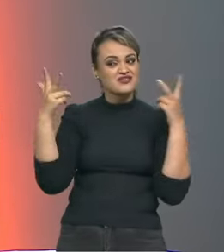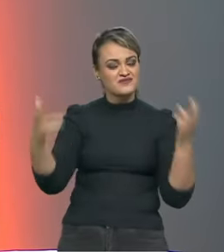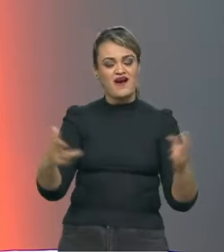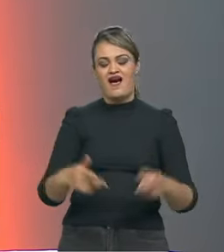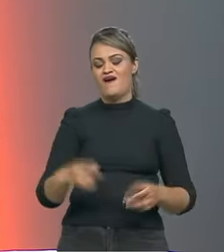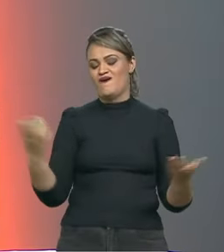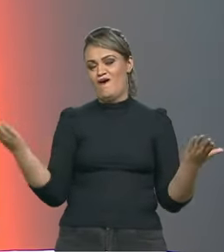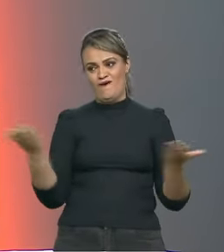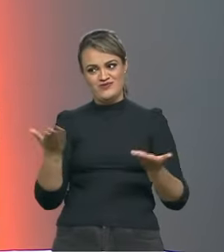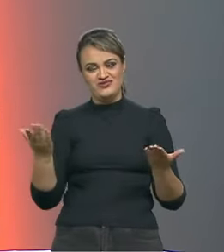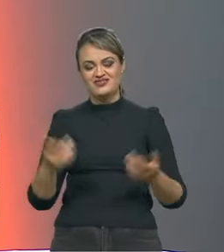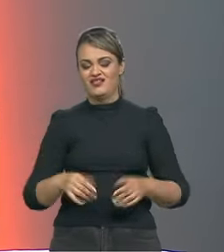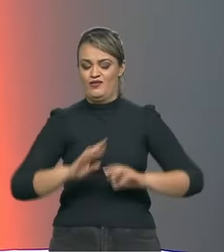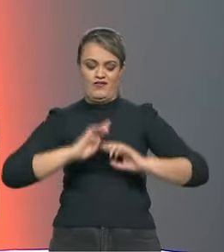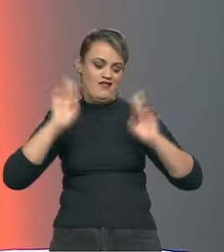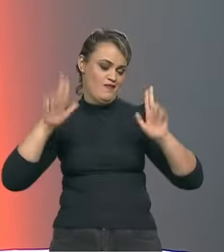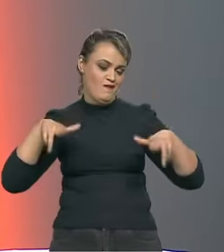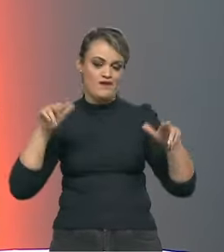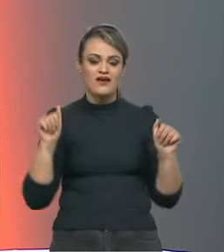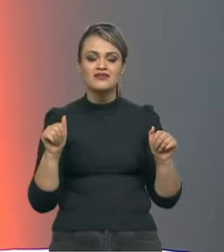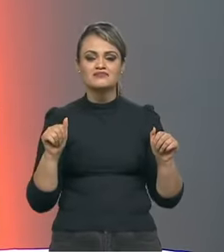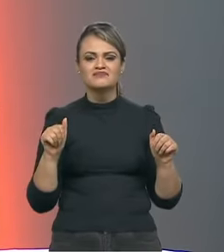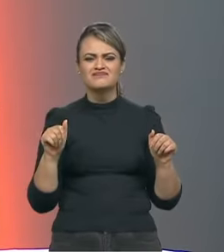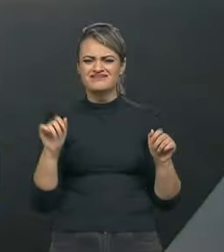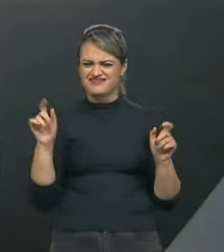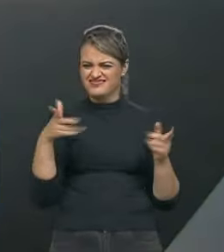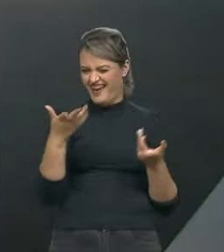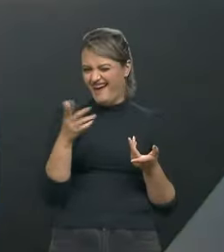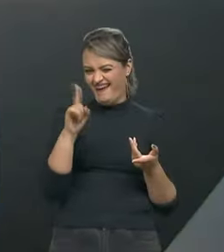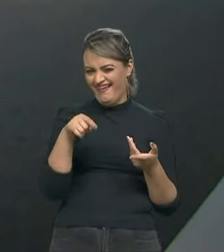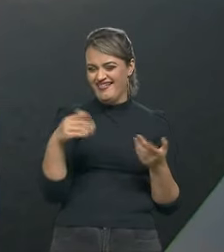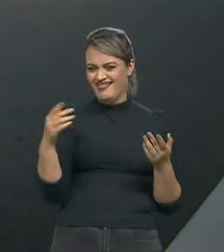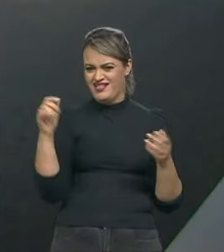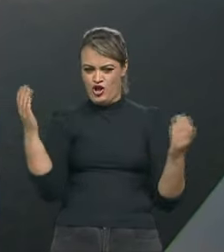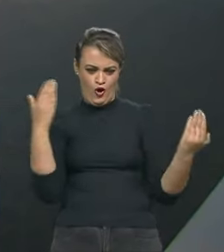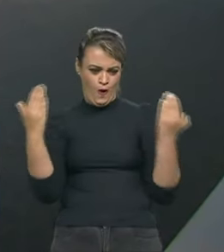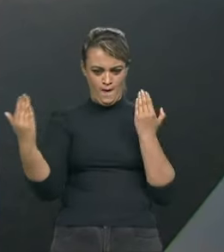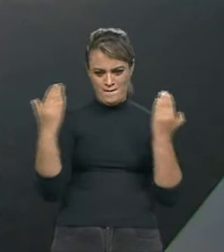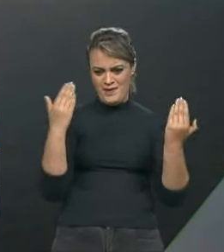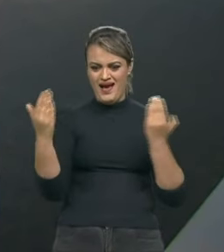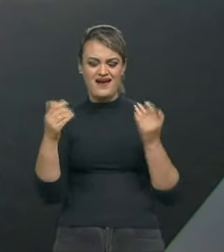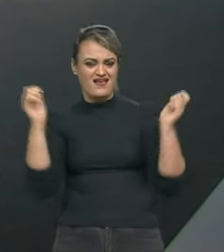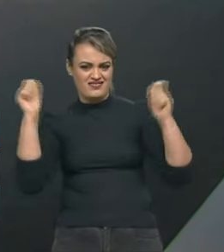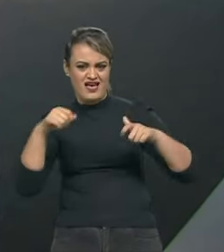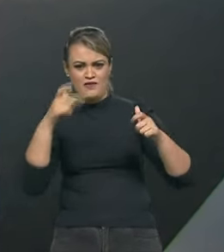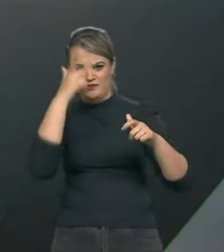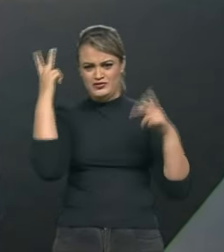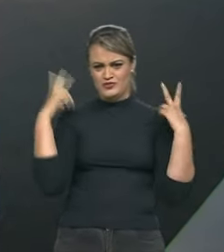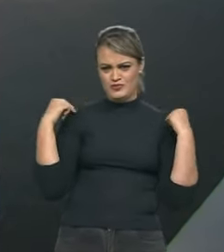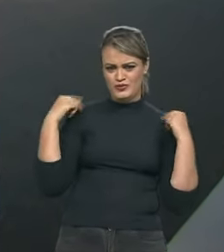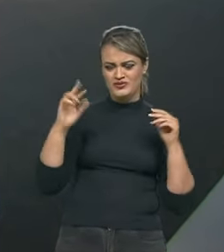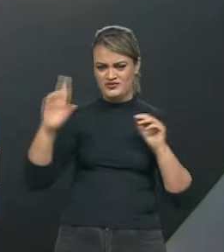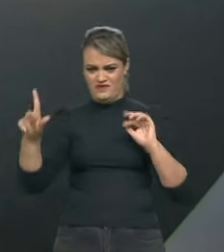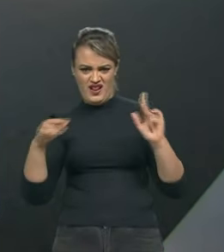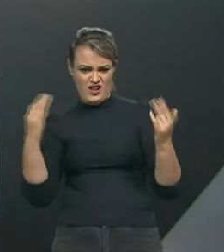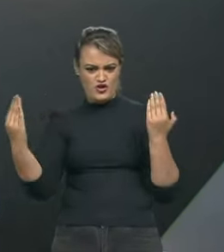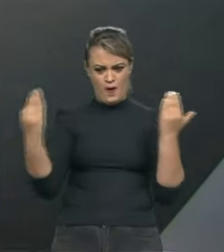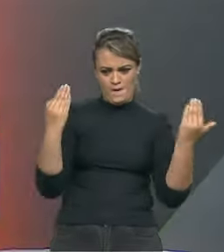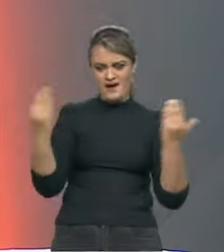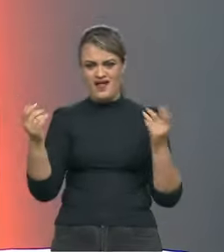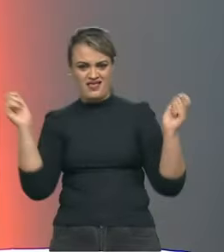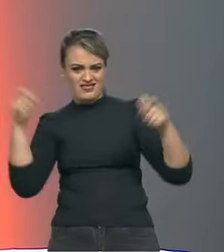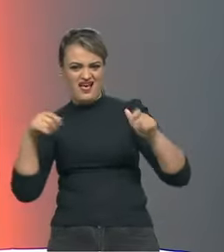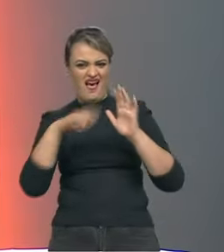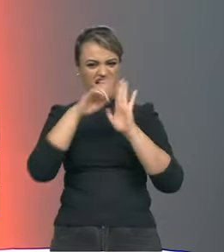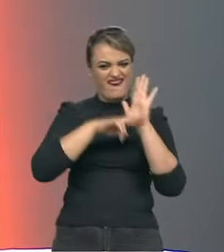consegue hoje. É fato, a gente consegue comparar épocas distintas, pilotos distintos, e até